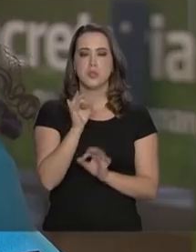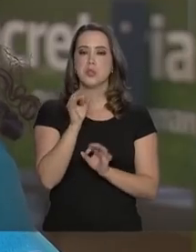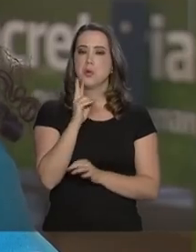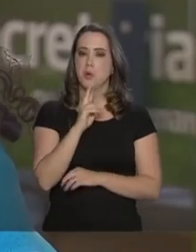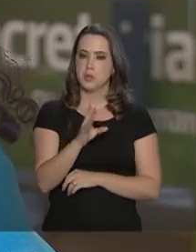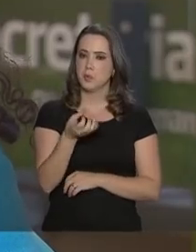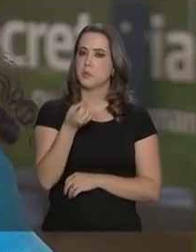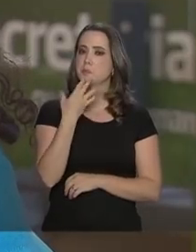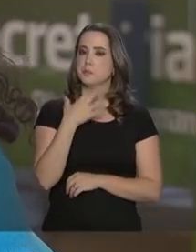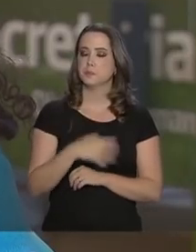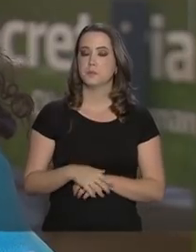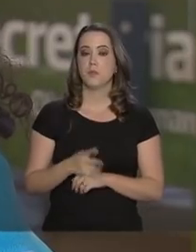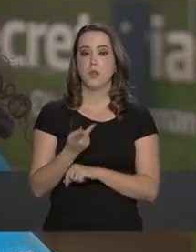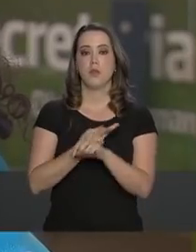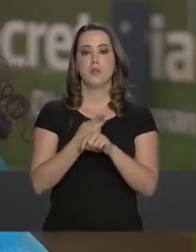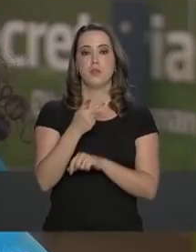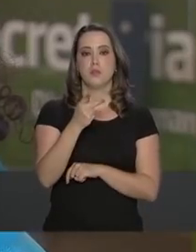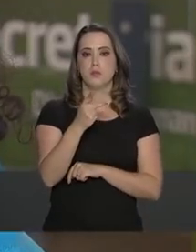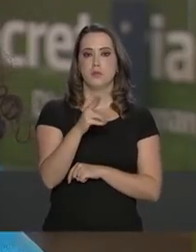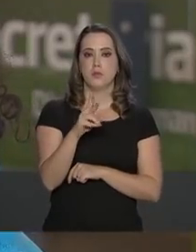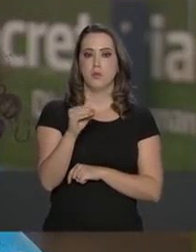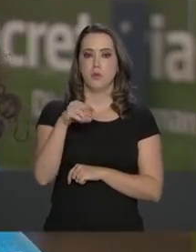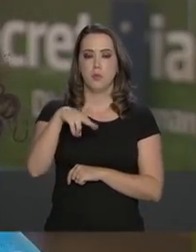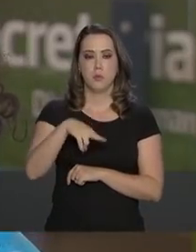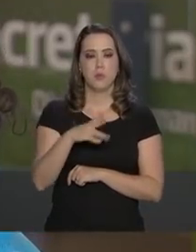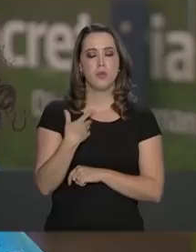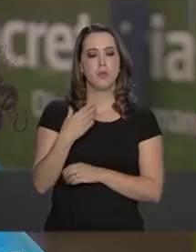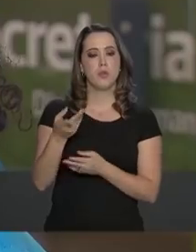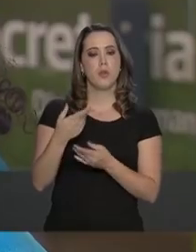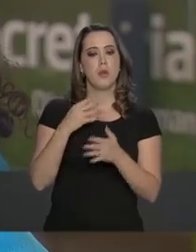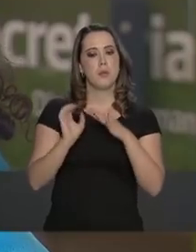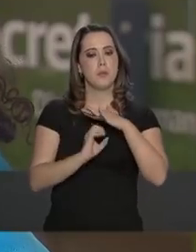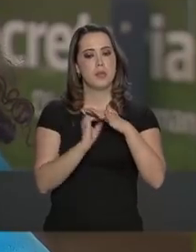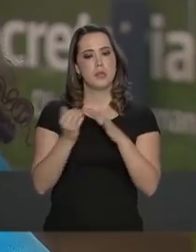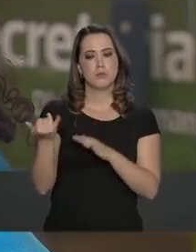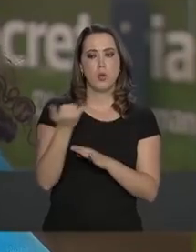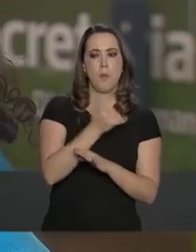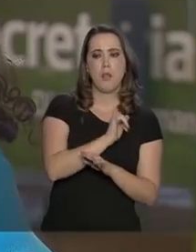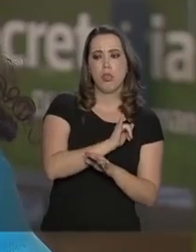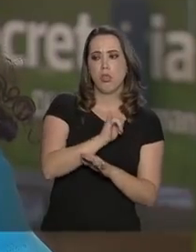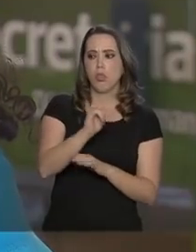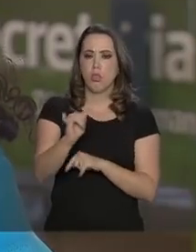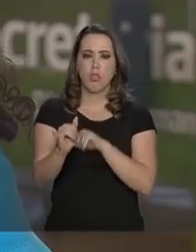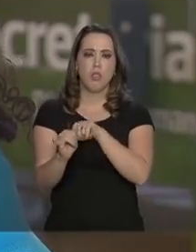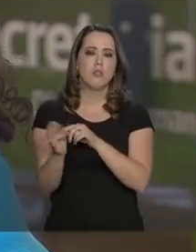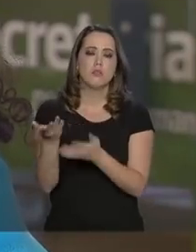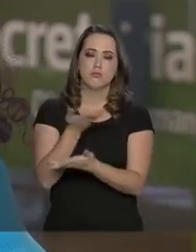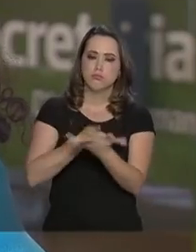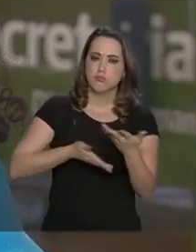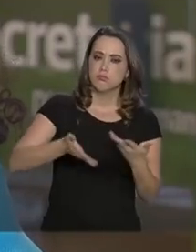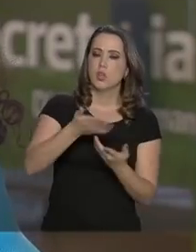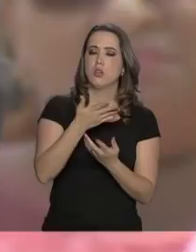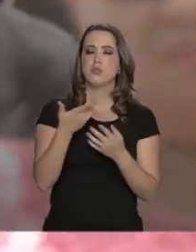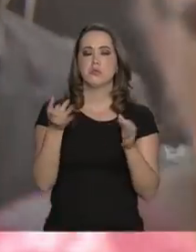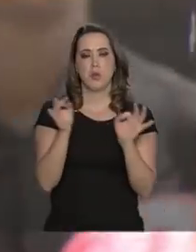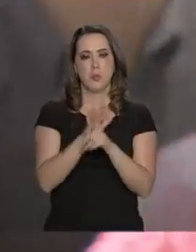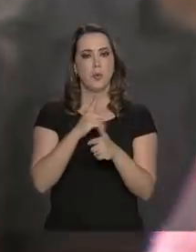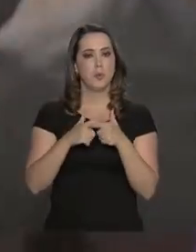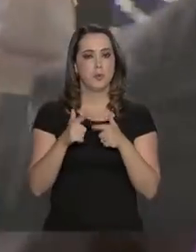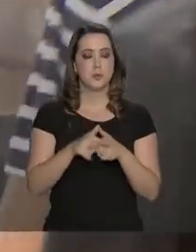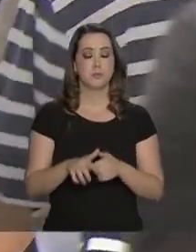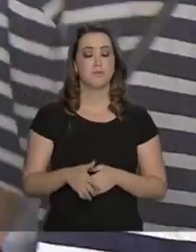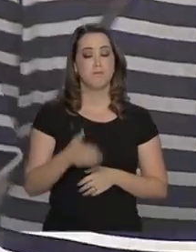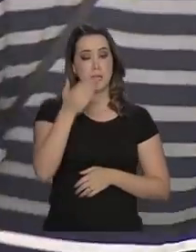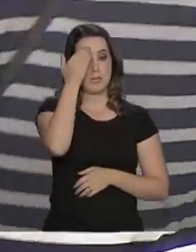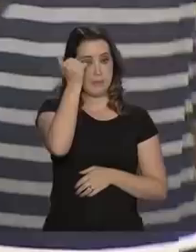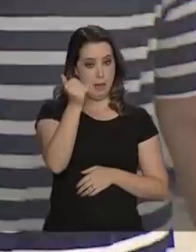Eu procurei o Procon, eles entraram em contato com a empresa, a empresa entrou em contato comigo novamente e a gente conseguiu resolver. Sabe quando